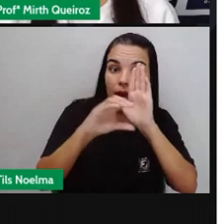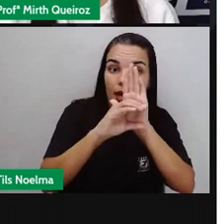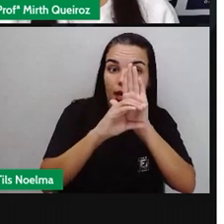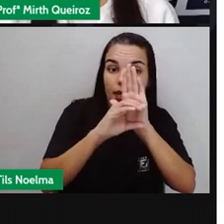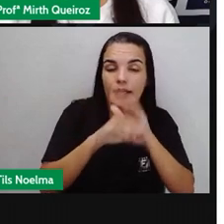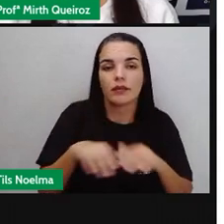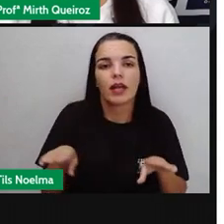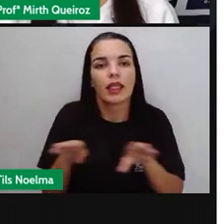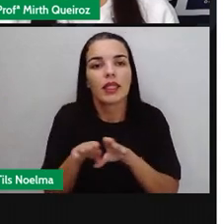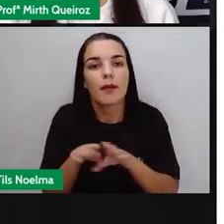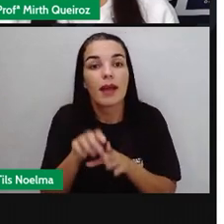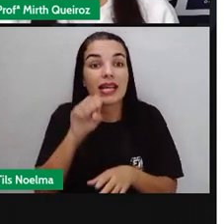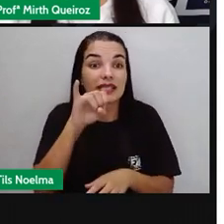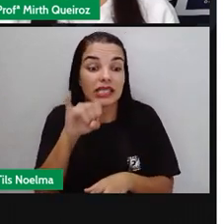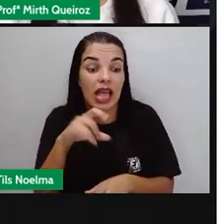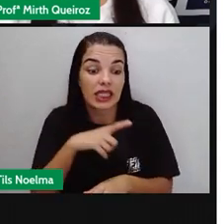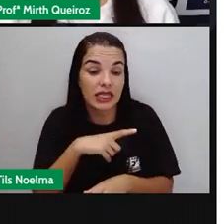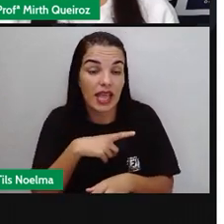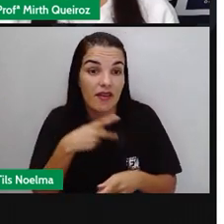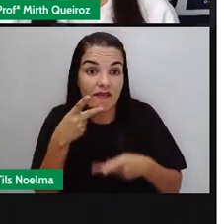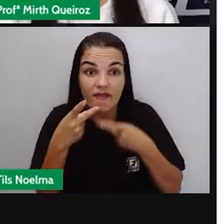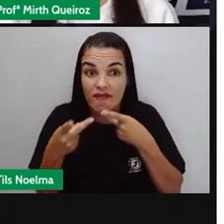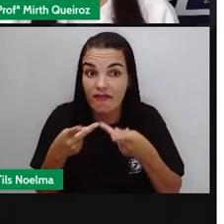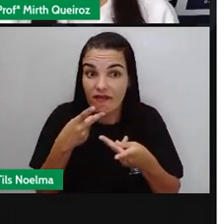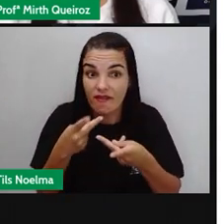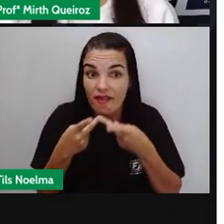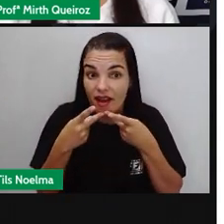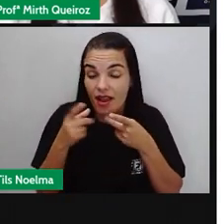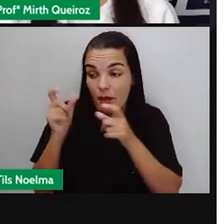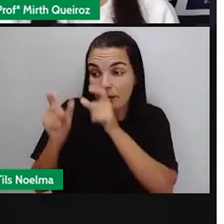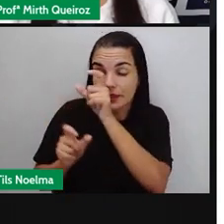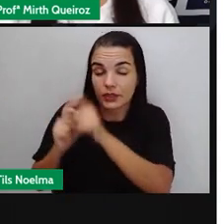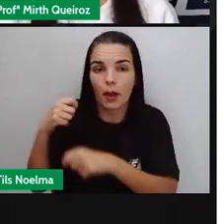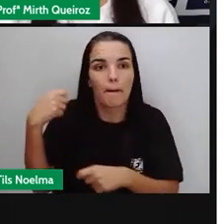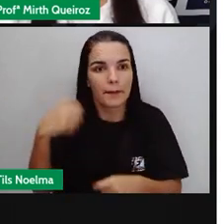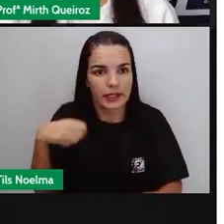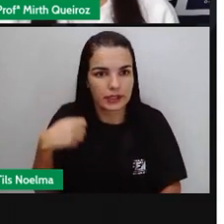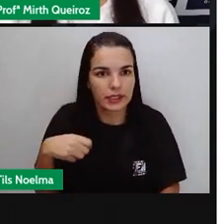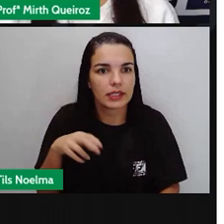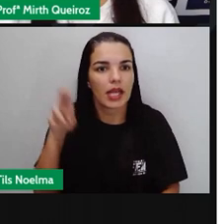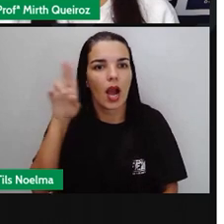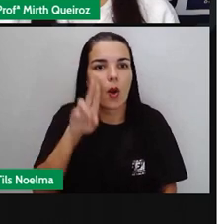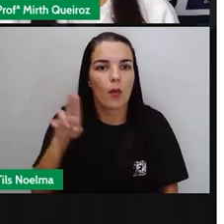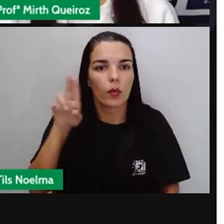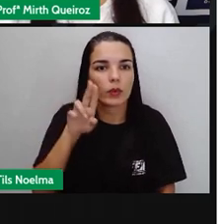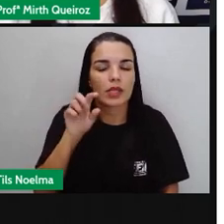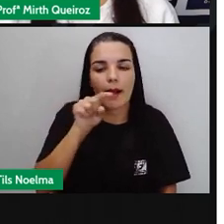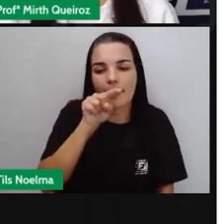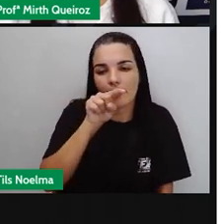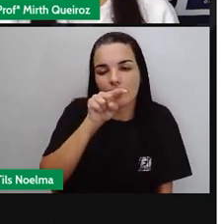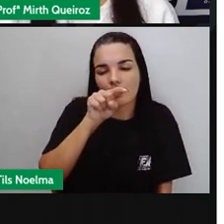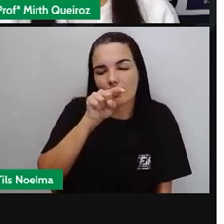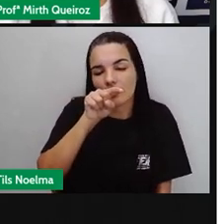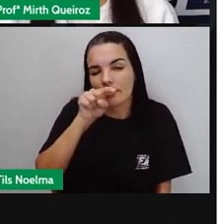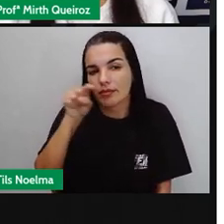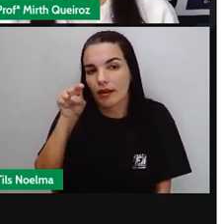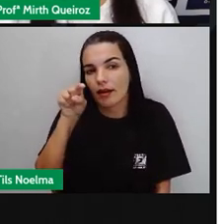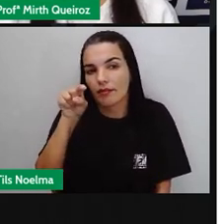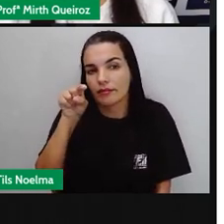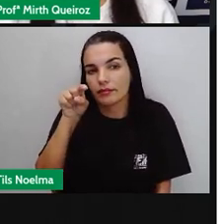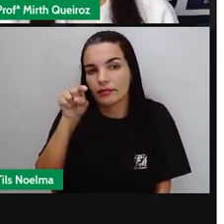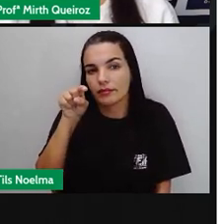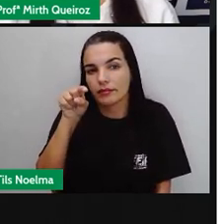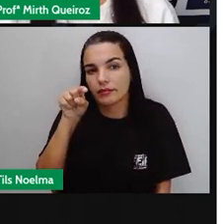travessão Caso tenha aí Falas de personagem Ele deve vir Abaixo Da primeira